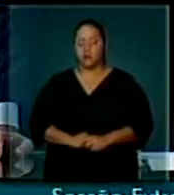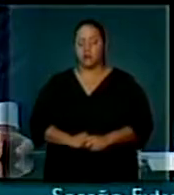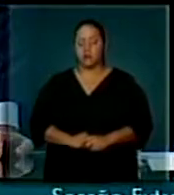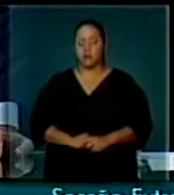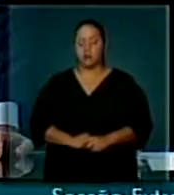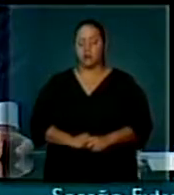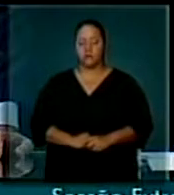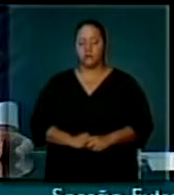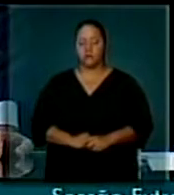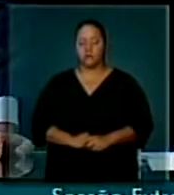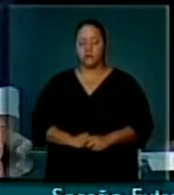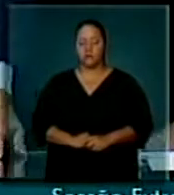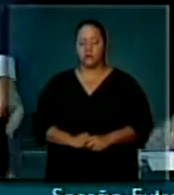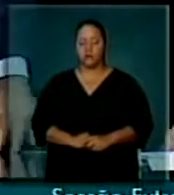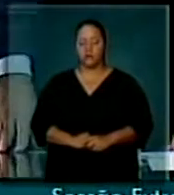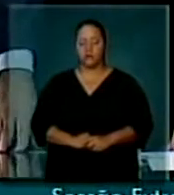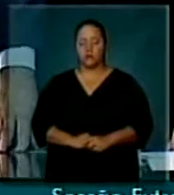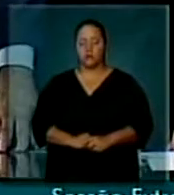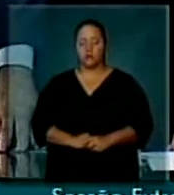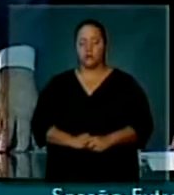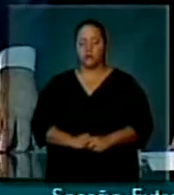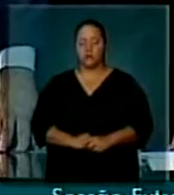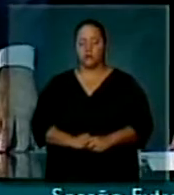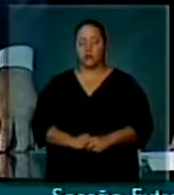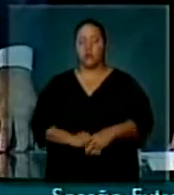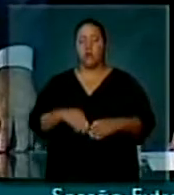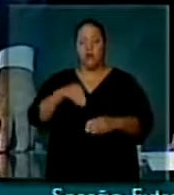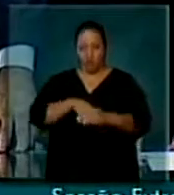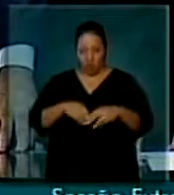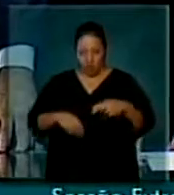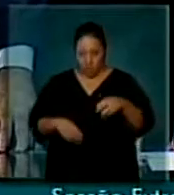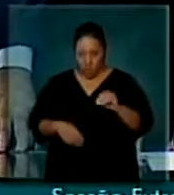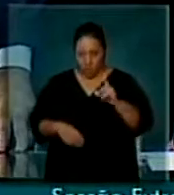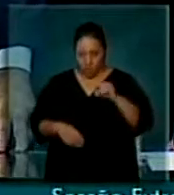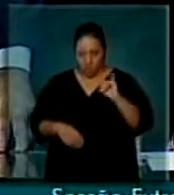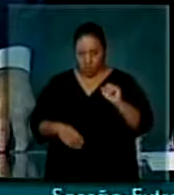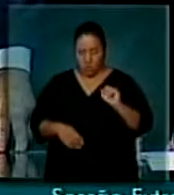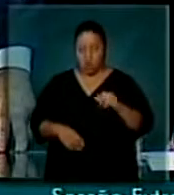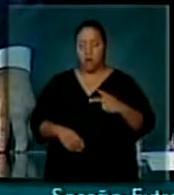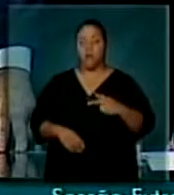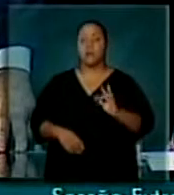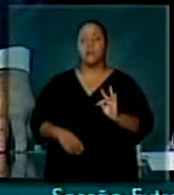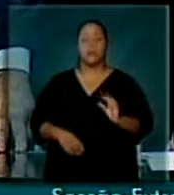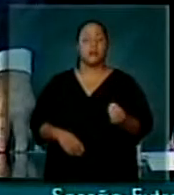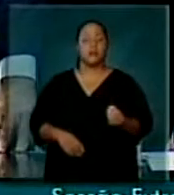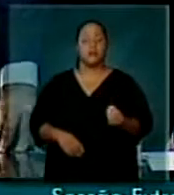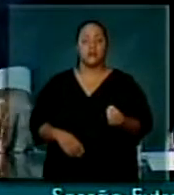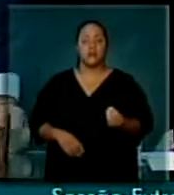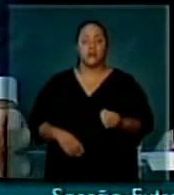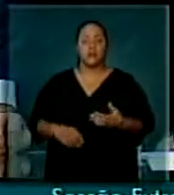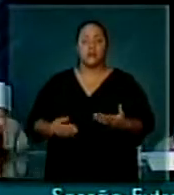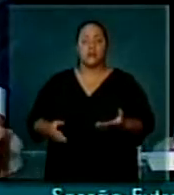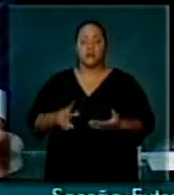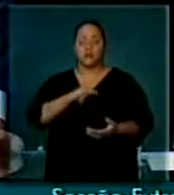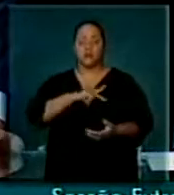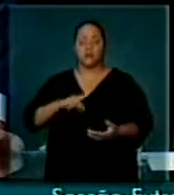Vota bloco como vota, vota sim. Vota não. PT como vota, deputado. Senhor presidente,